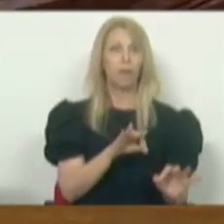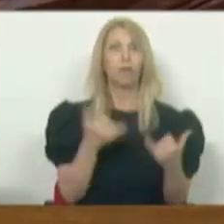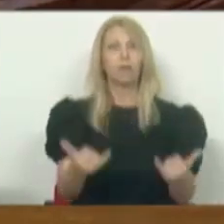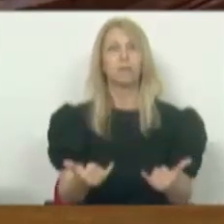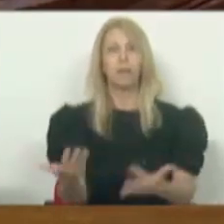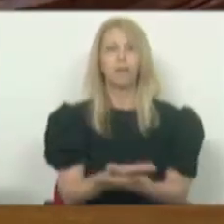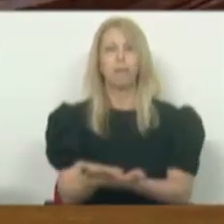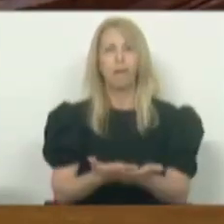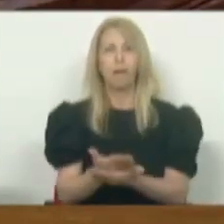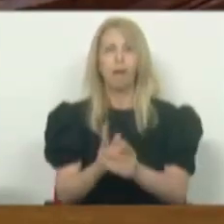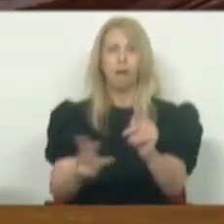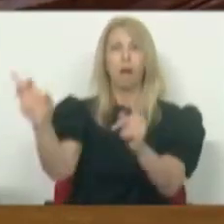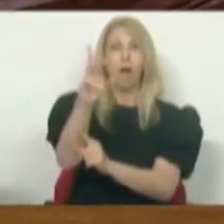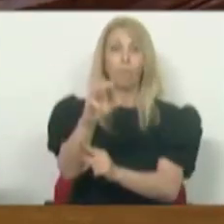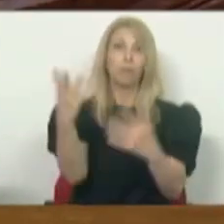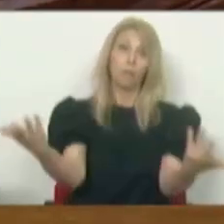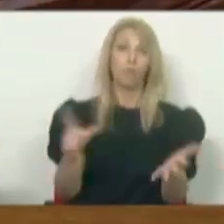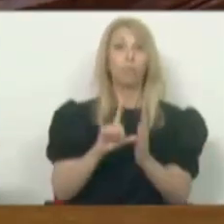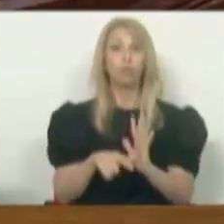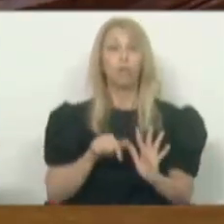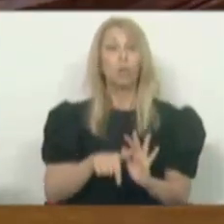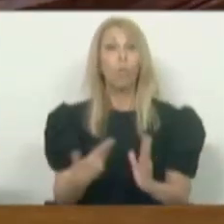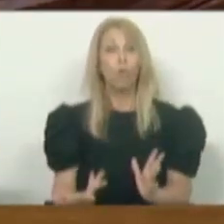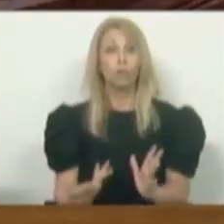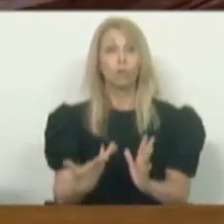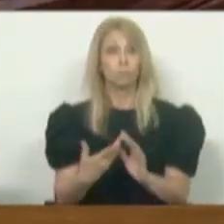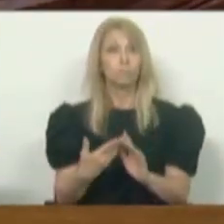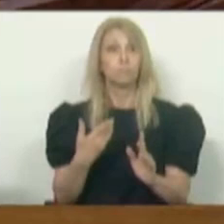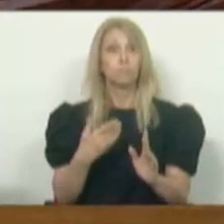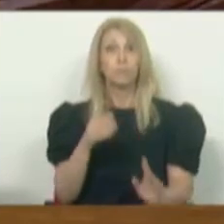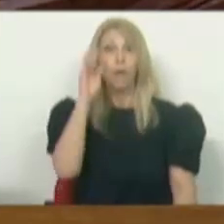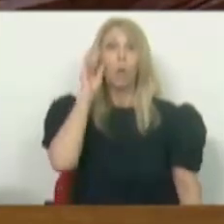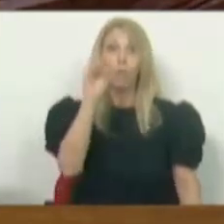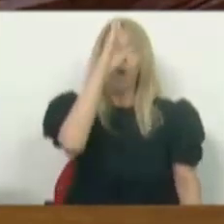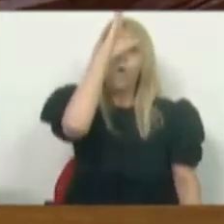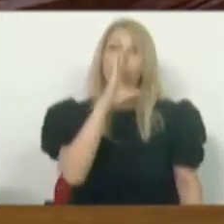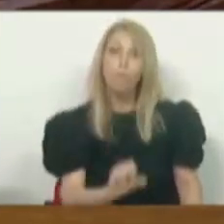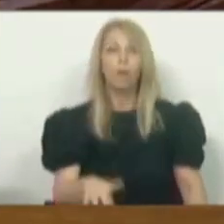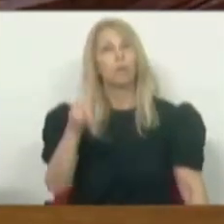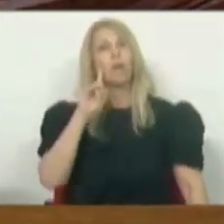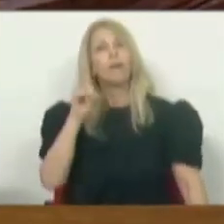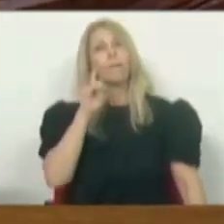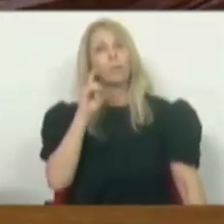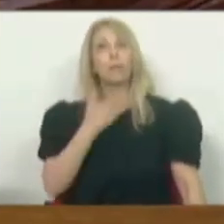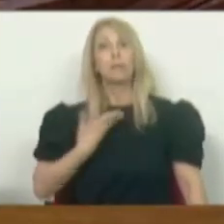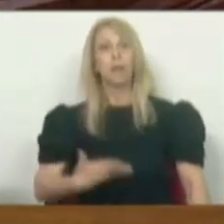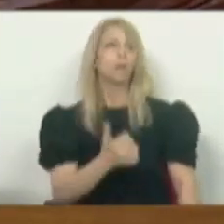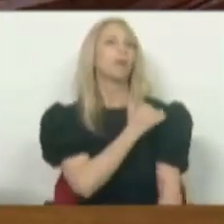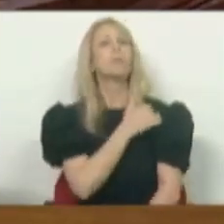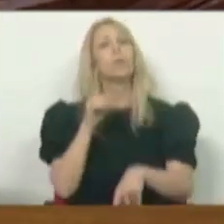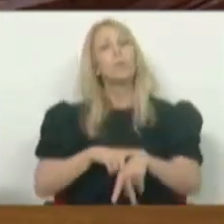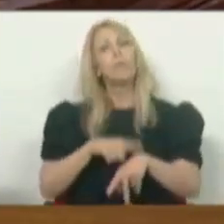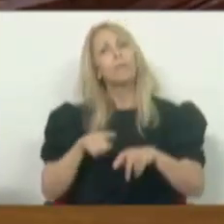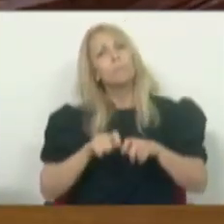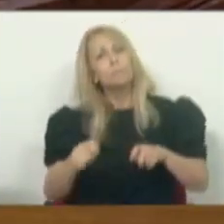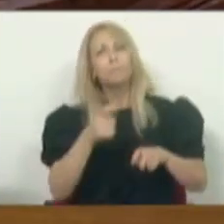aqui apresentamos recomenda ao Governo que proteja o direito à habitação, mantendo, portanto, um regime temporário